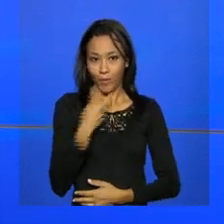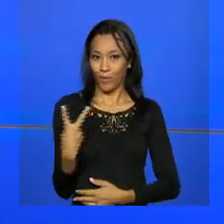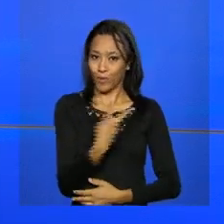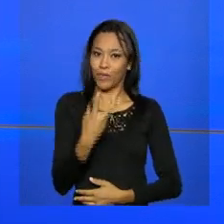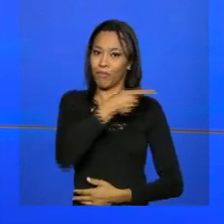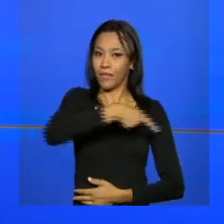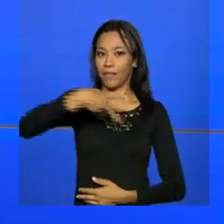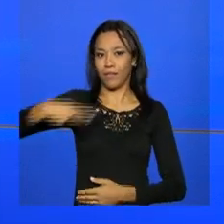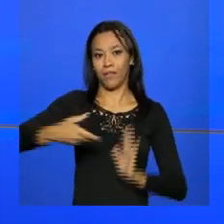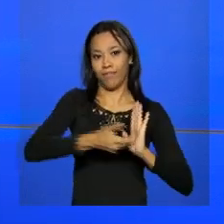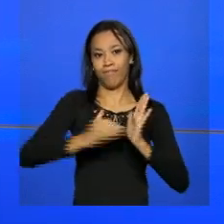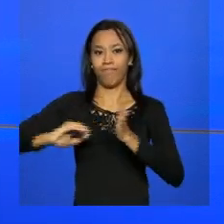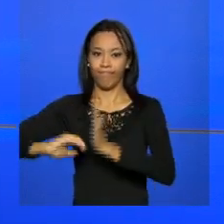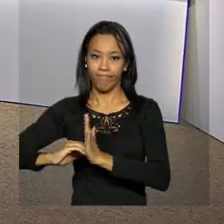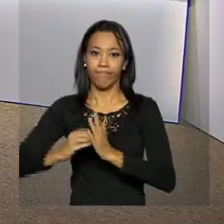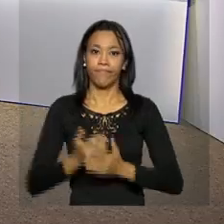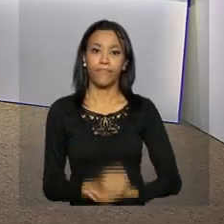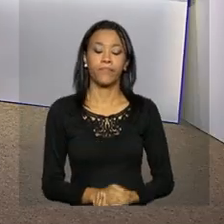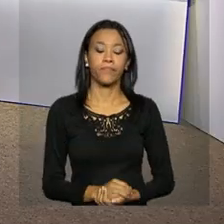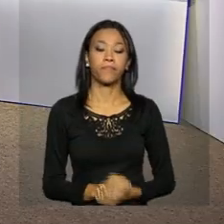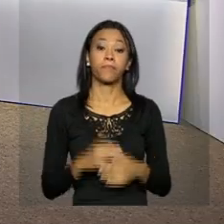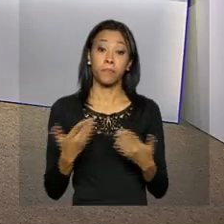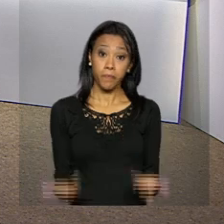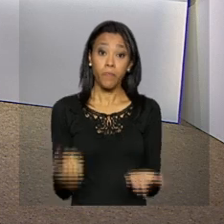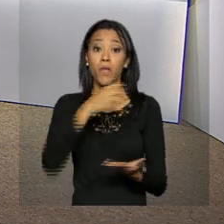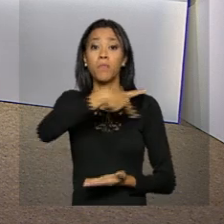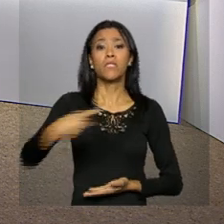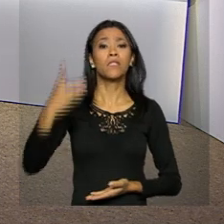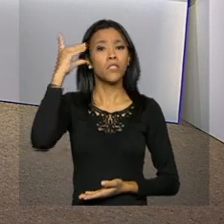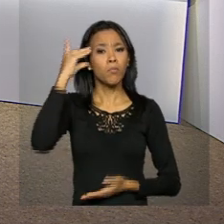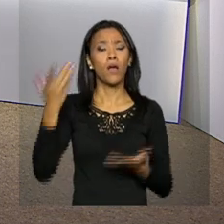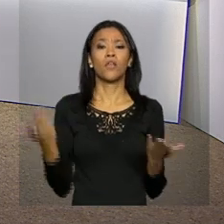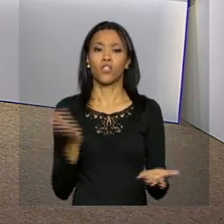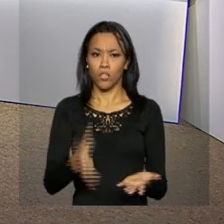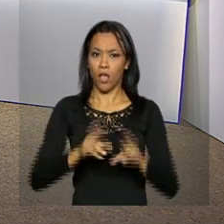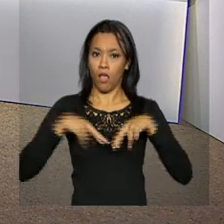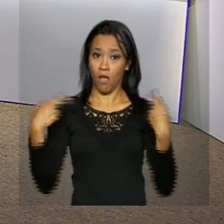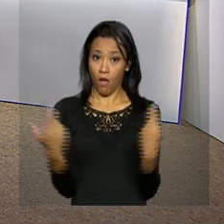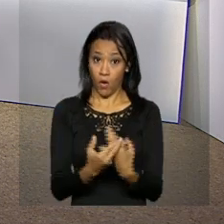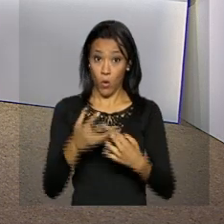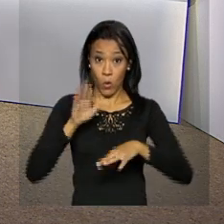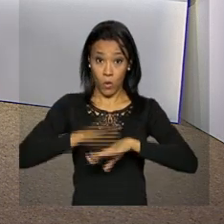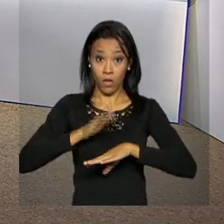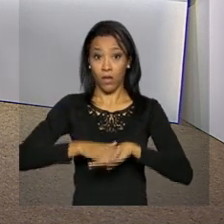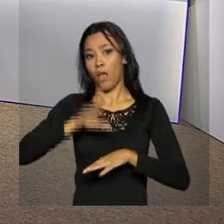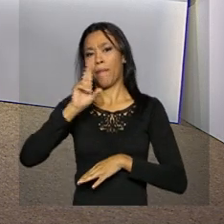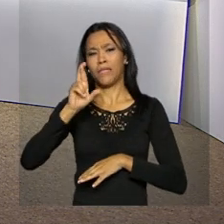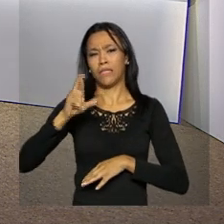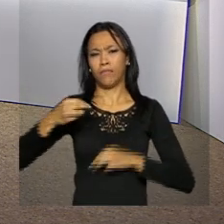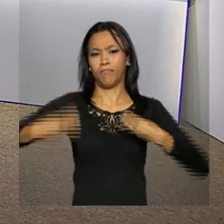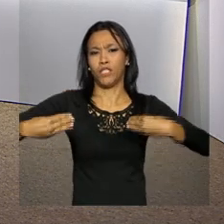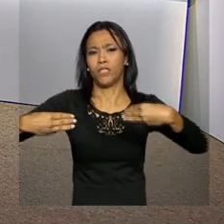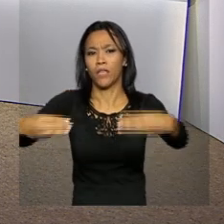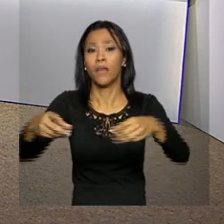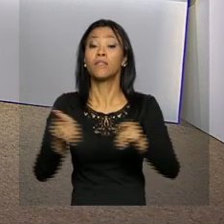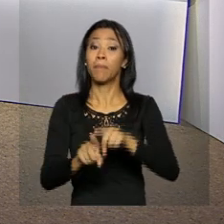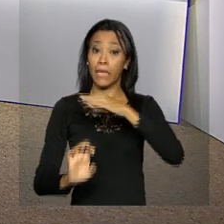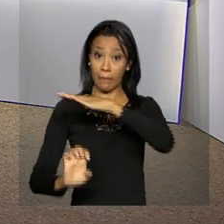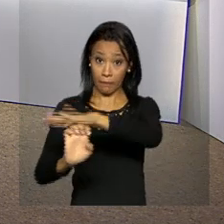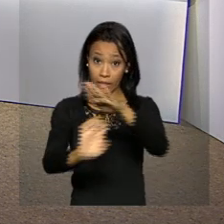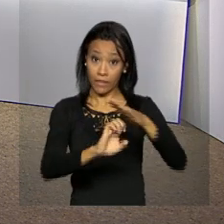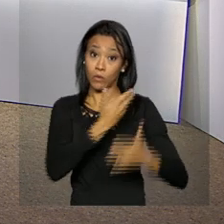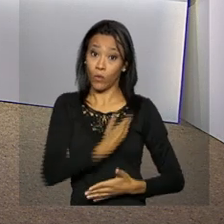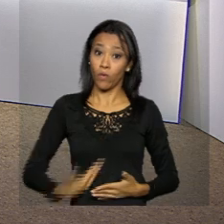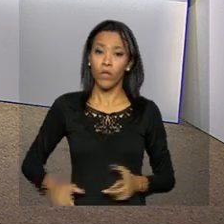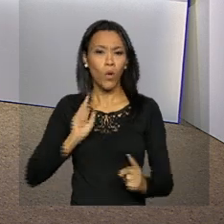presidentes da Câmara e do Senado. E a presidenta Dilma Rousseff se reuniu com representantes de todos os ministérios e empresas públicas para